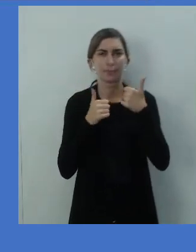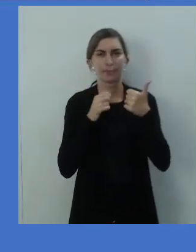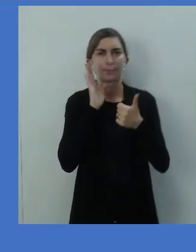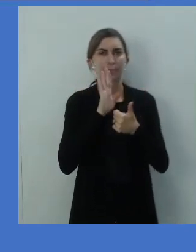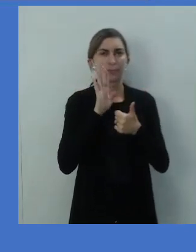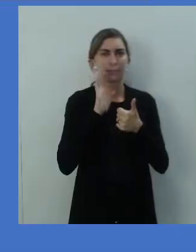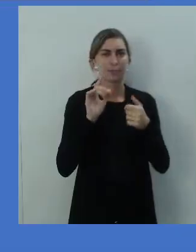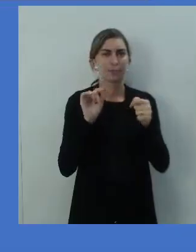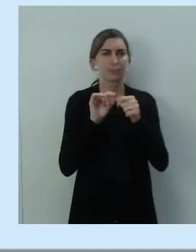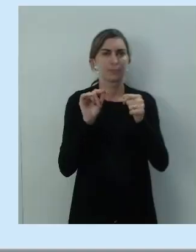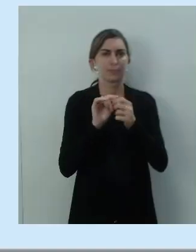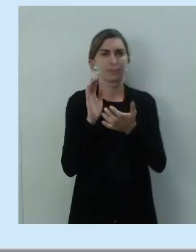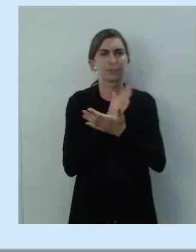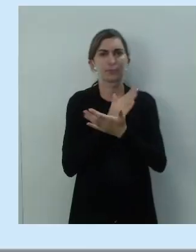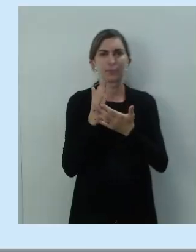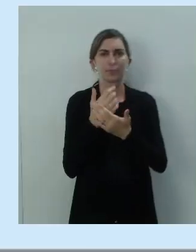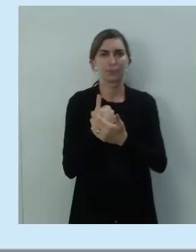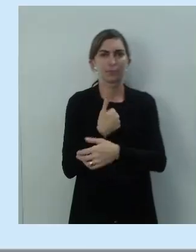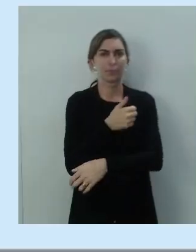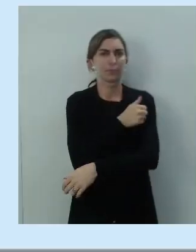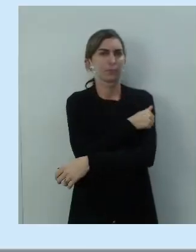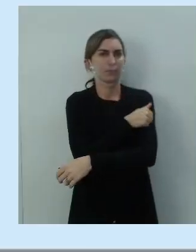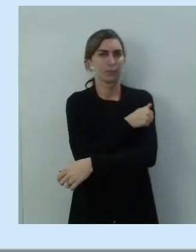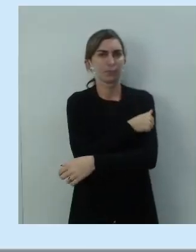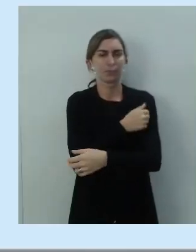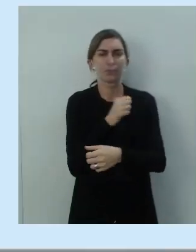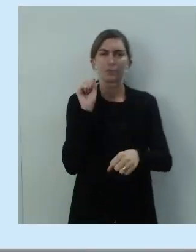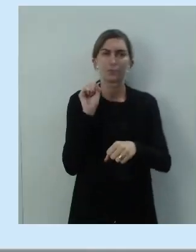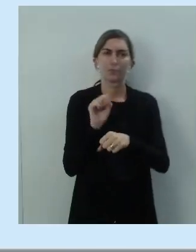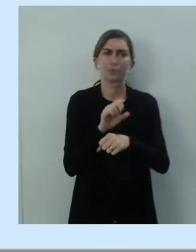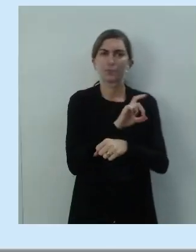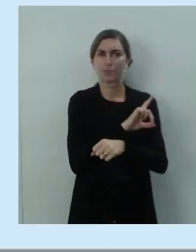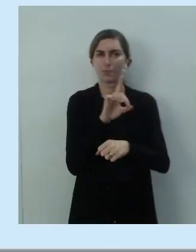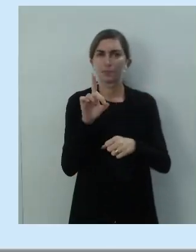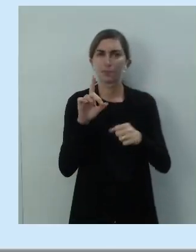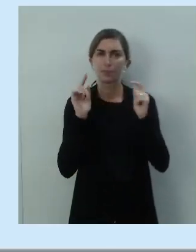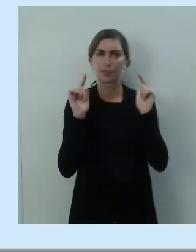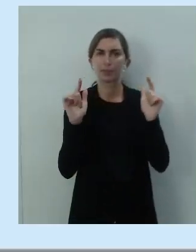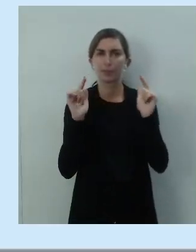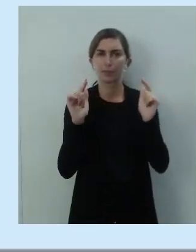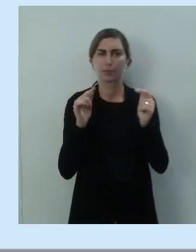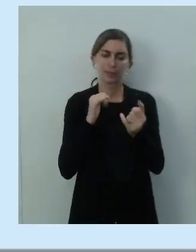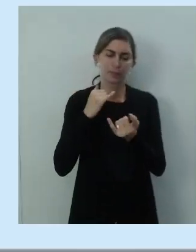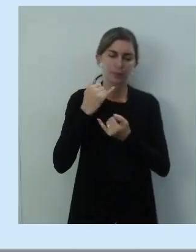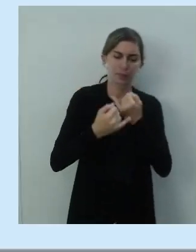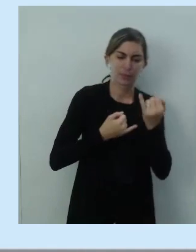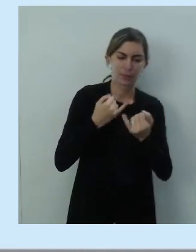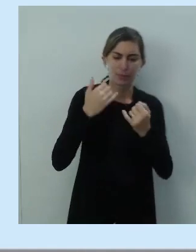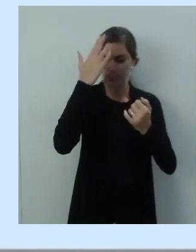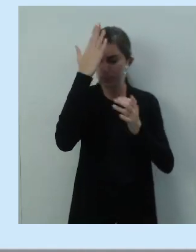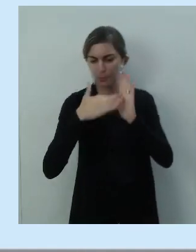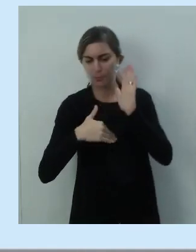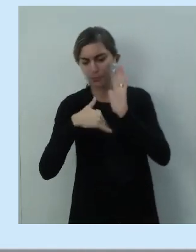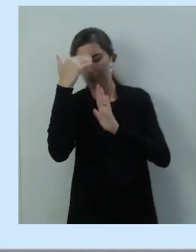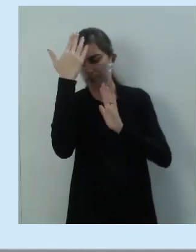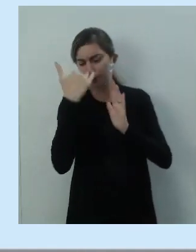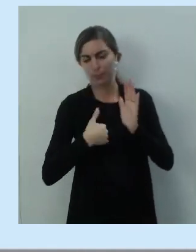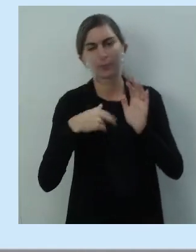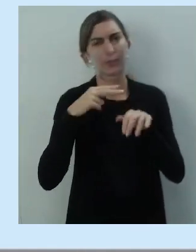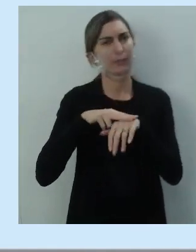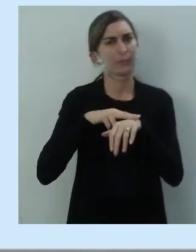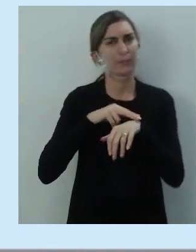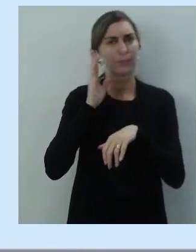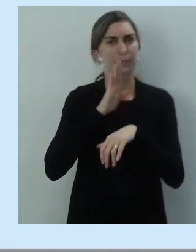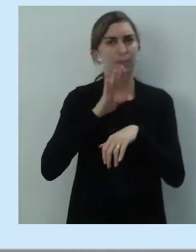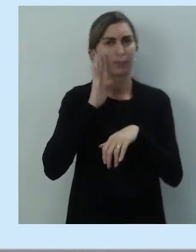alunos, a gente para, às vezes, nesse dia, se diverte, cria jogos, se pinta de verde, é muito legal. E